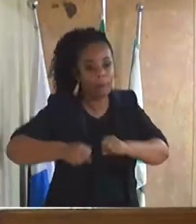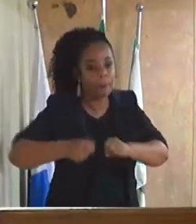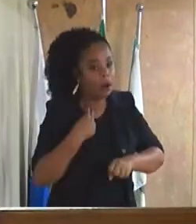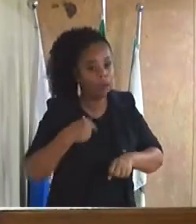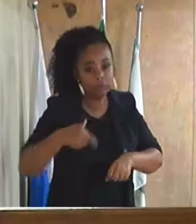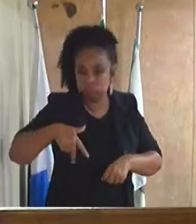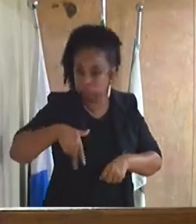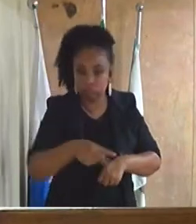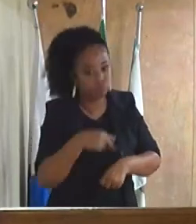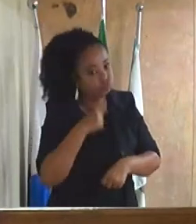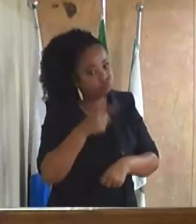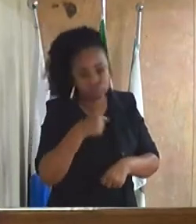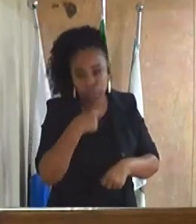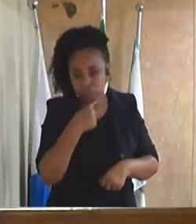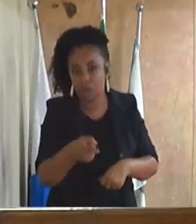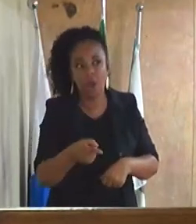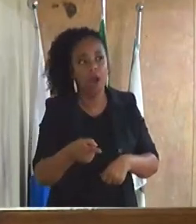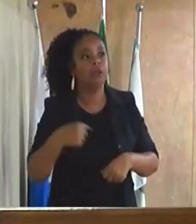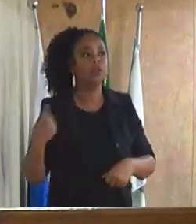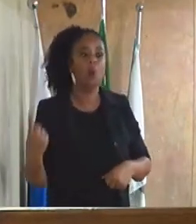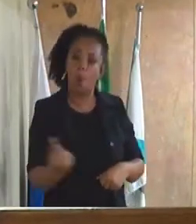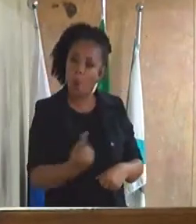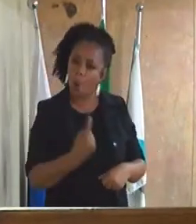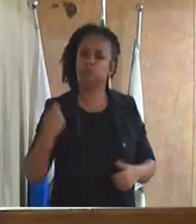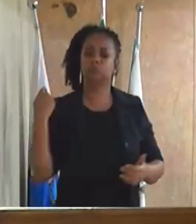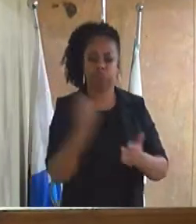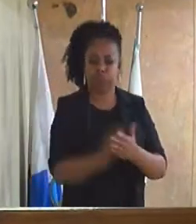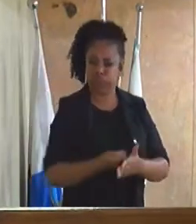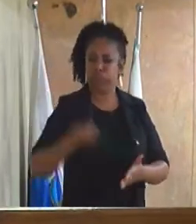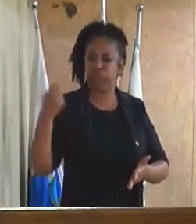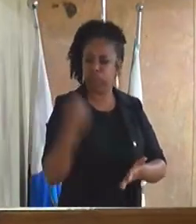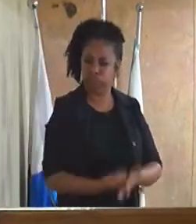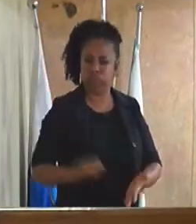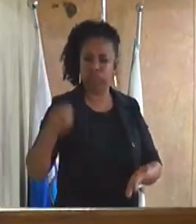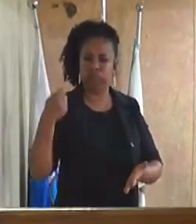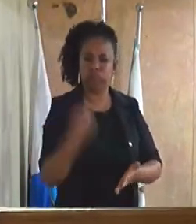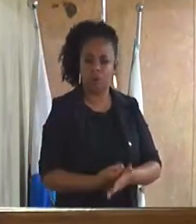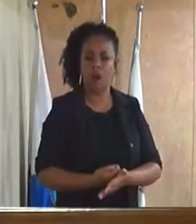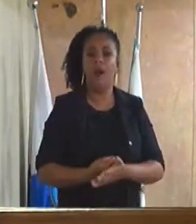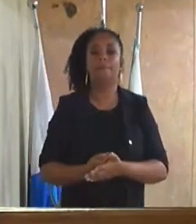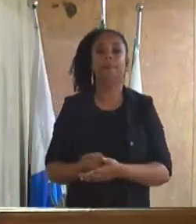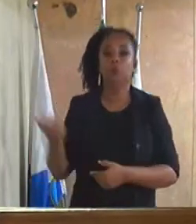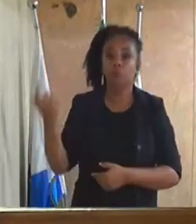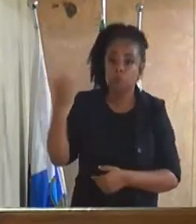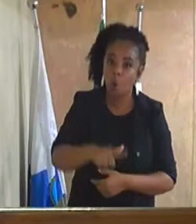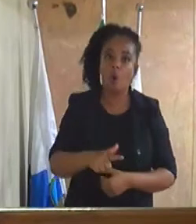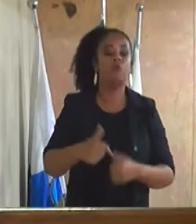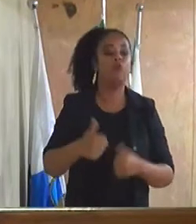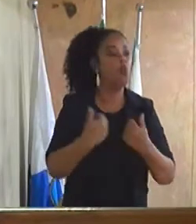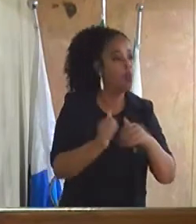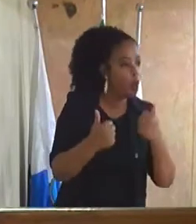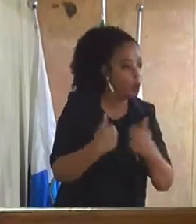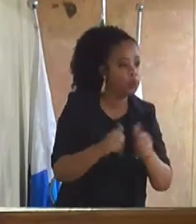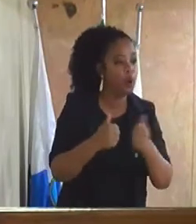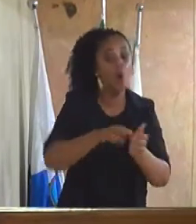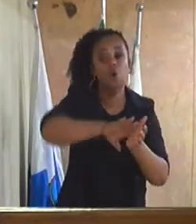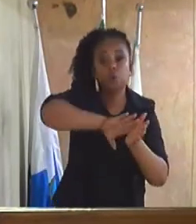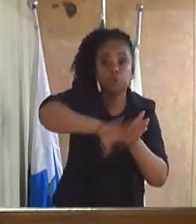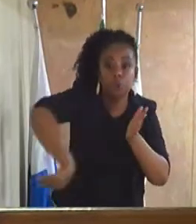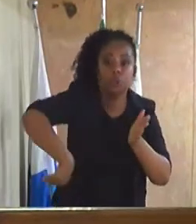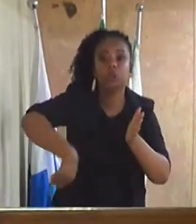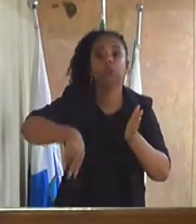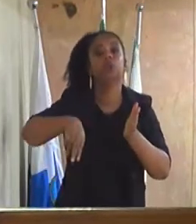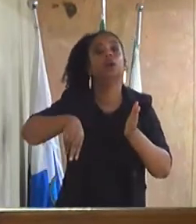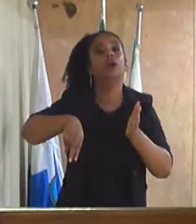nós vamos estar lutando, obrigando-nos a colocarem ou coloca a linha de volta ou retire-se da linha